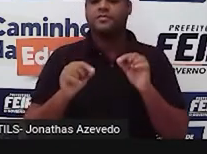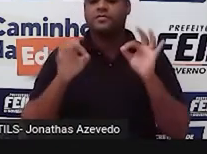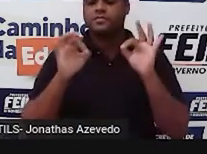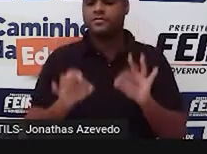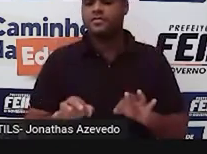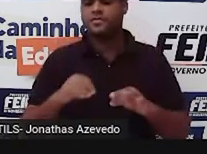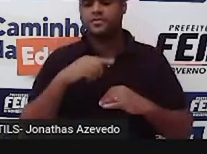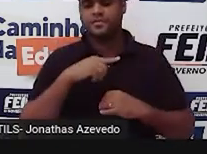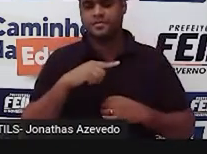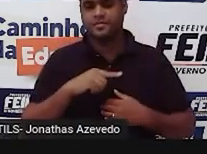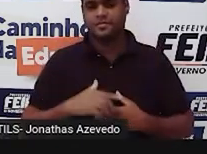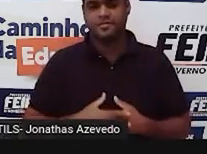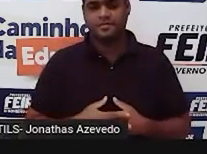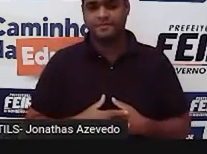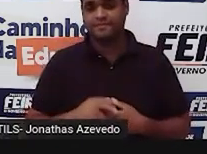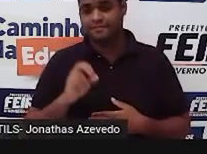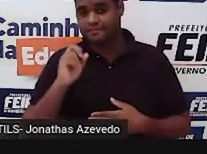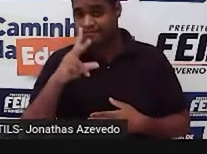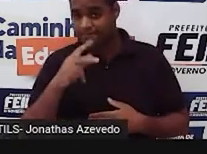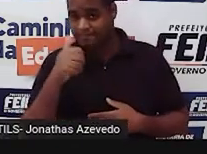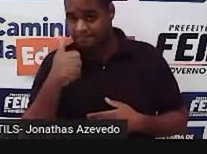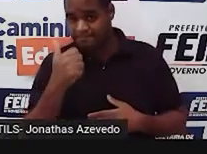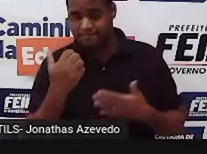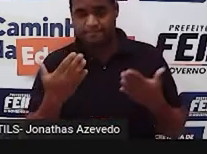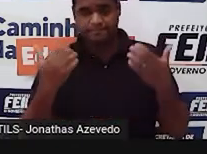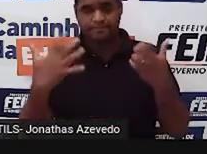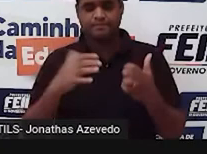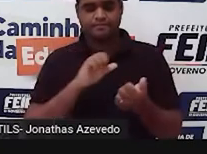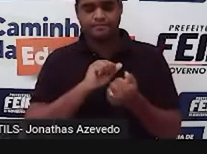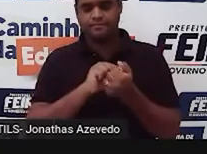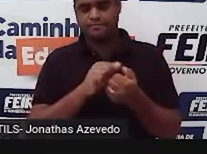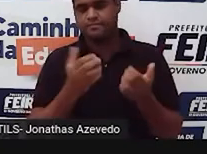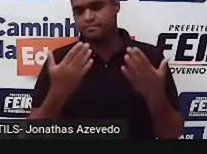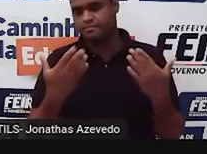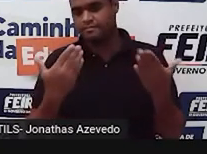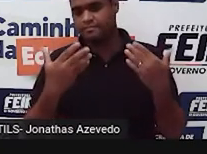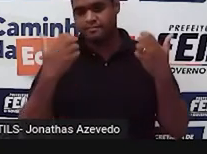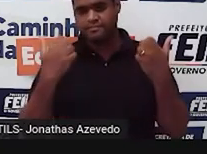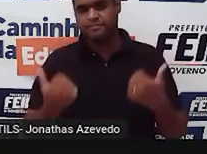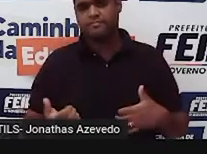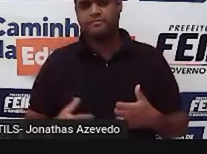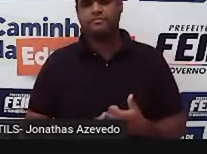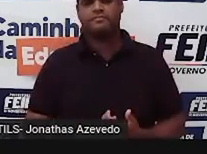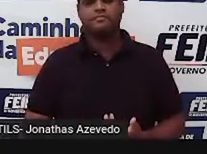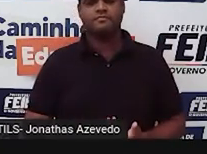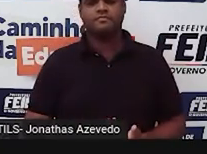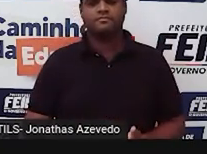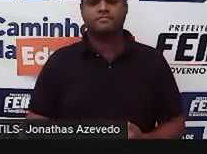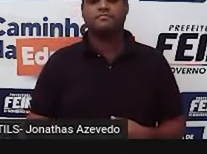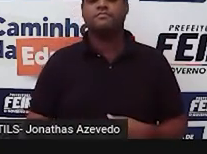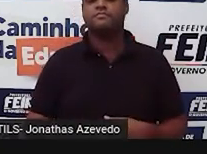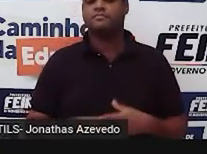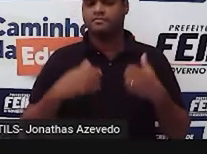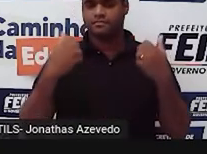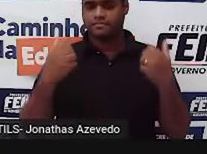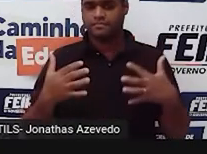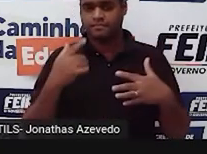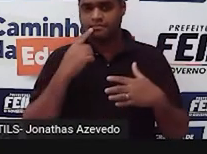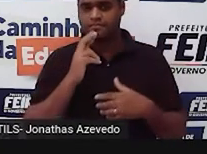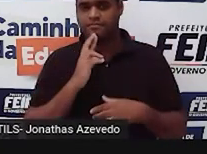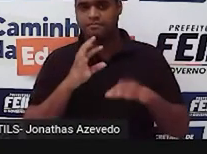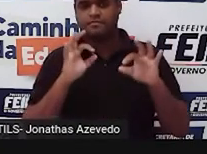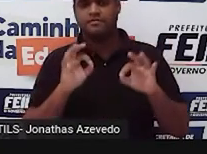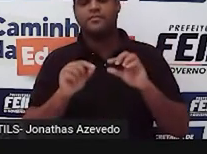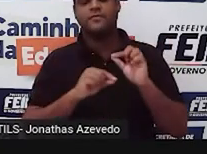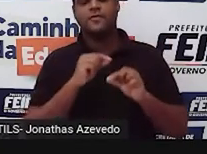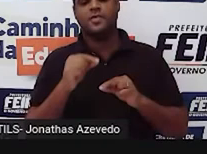resposta. Beleza? Então, vamos lá juntos. Vem comigo aqui. Olha só. A resposta é a seguinte.